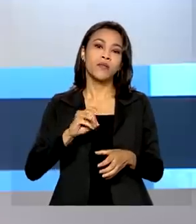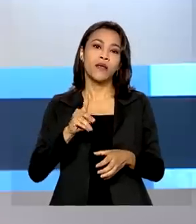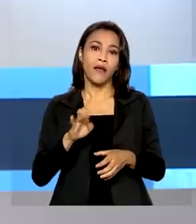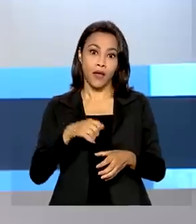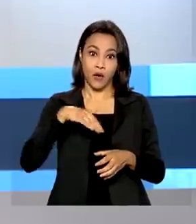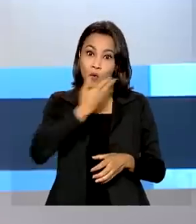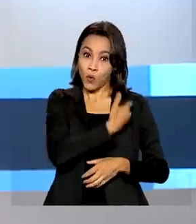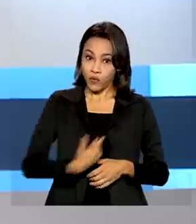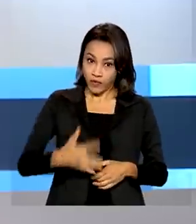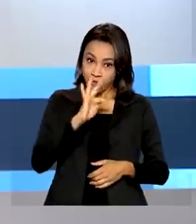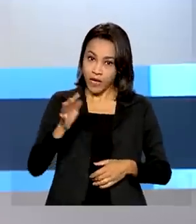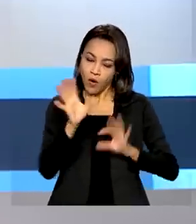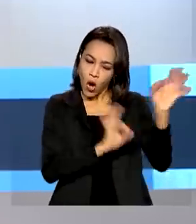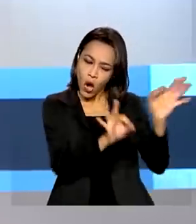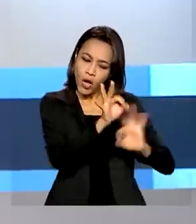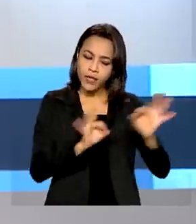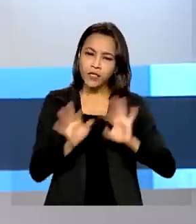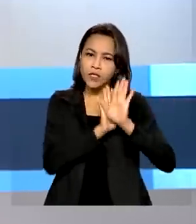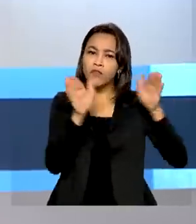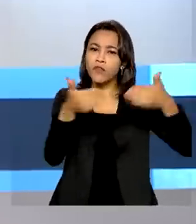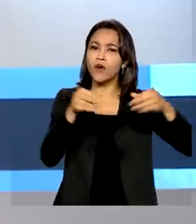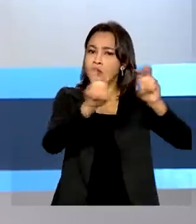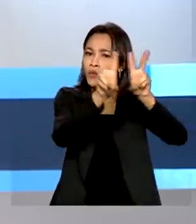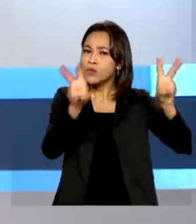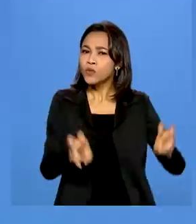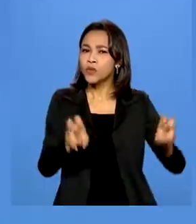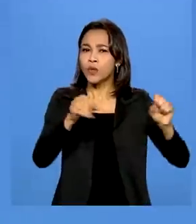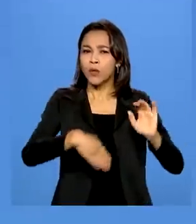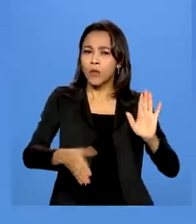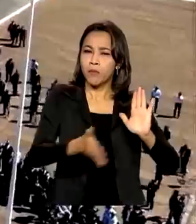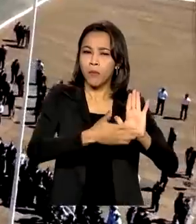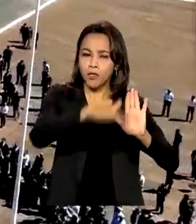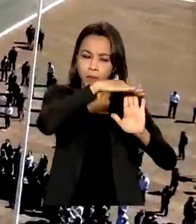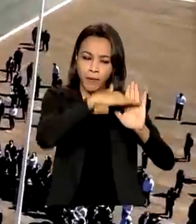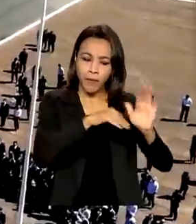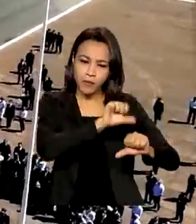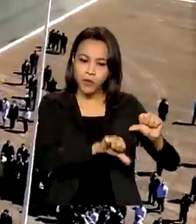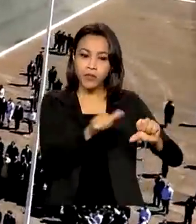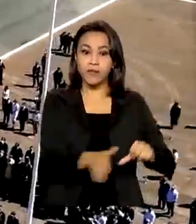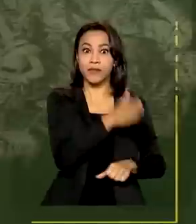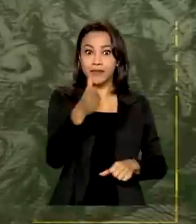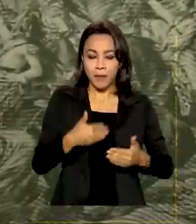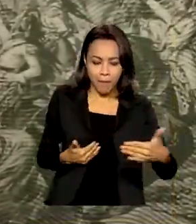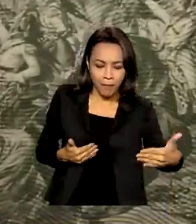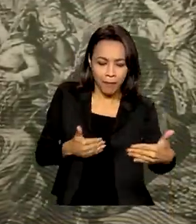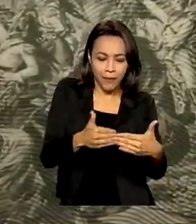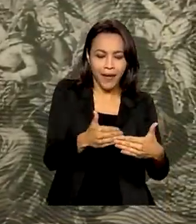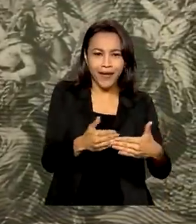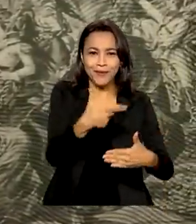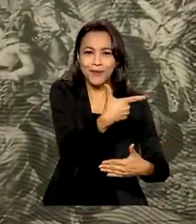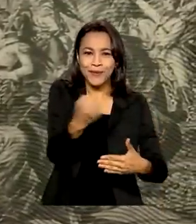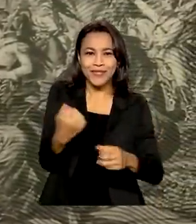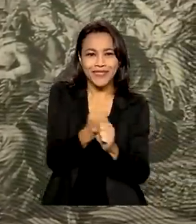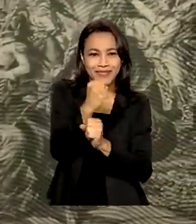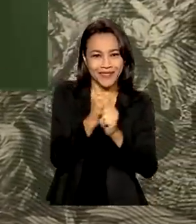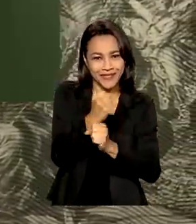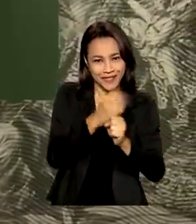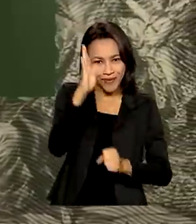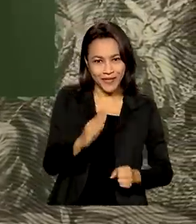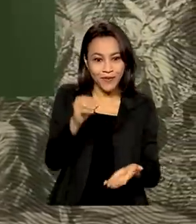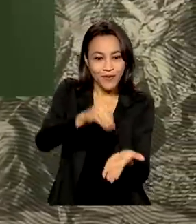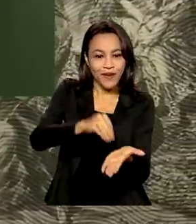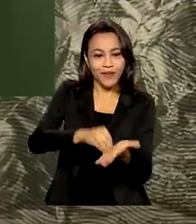fórum para debater a agenda de reformas. Mais perto do bicentenário da independência do Brasil. Faltam